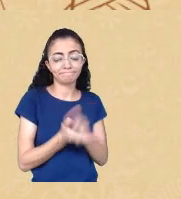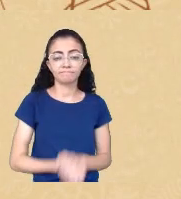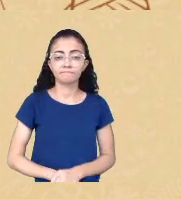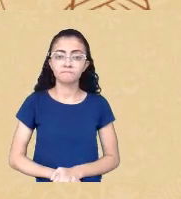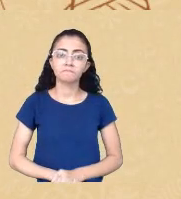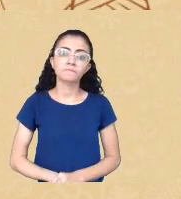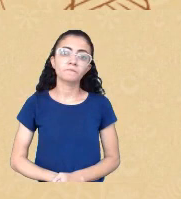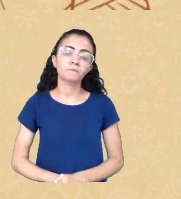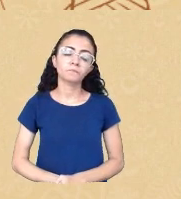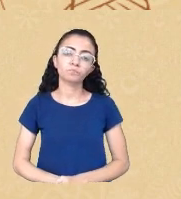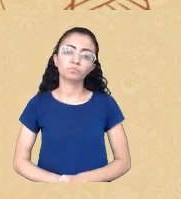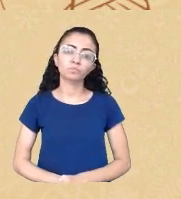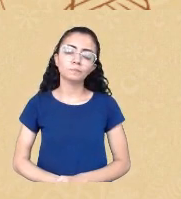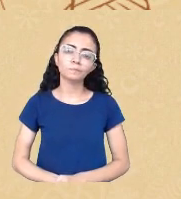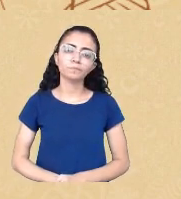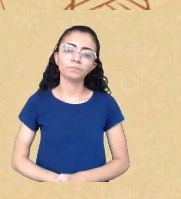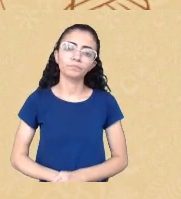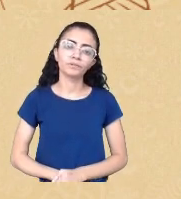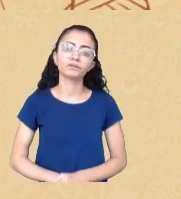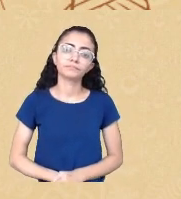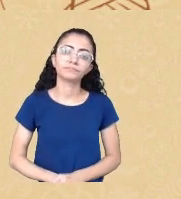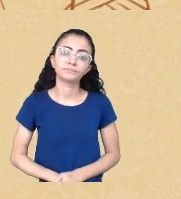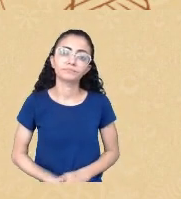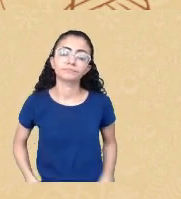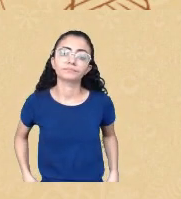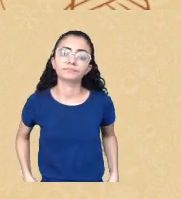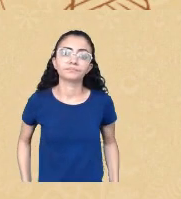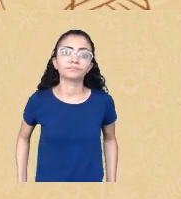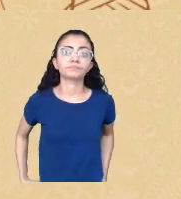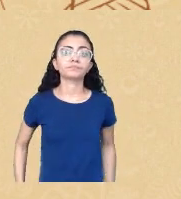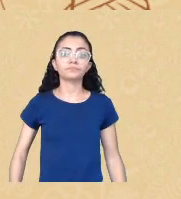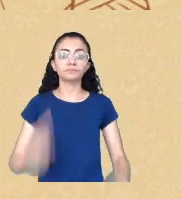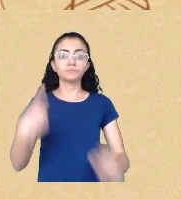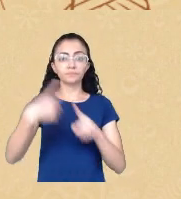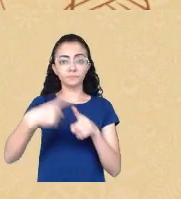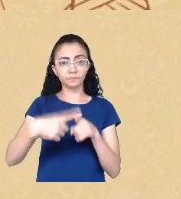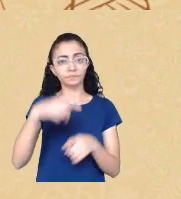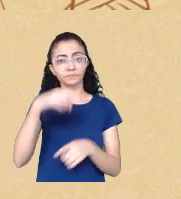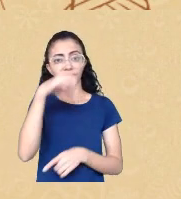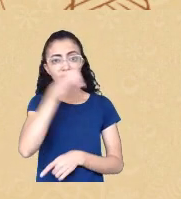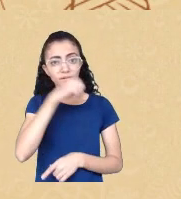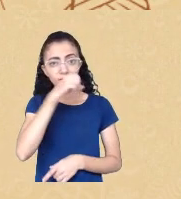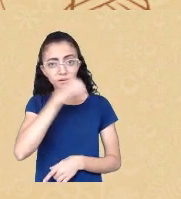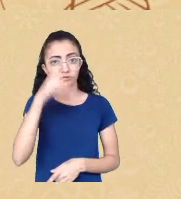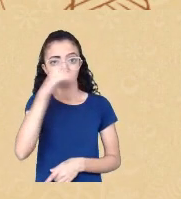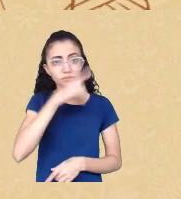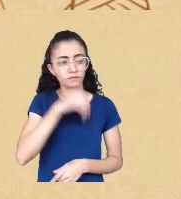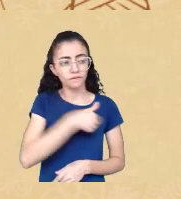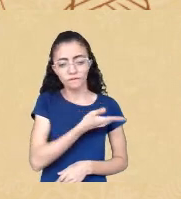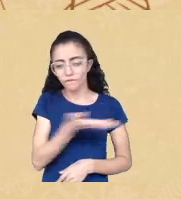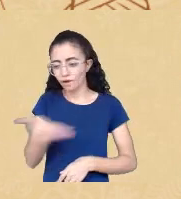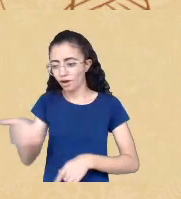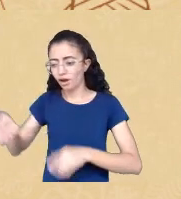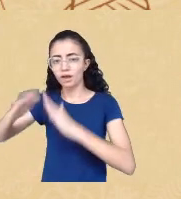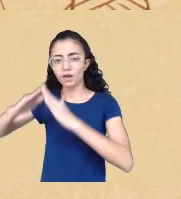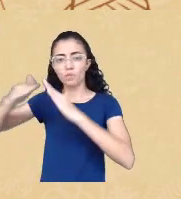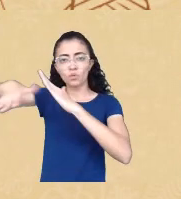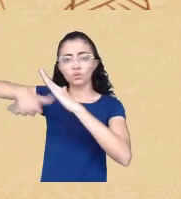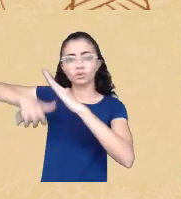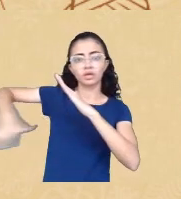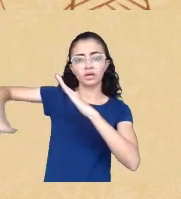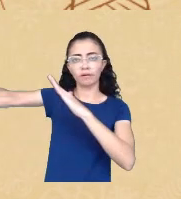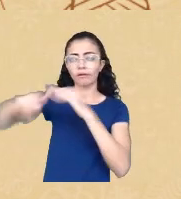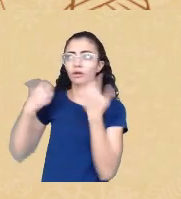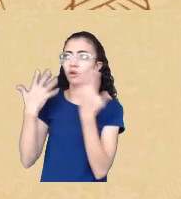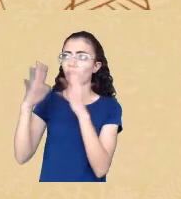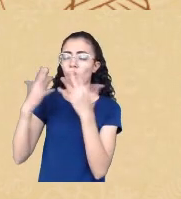porque ao final de semana você está dentro do terreiro louvando seus orixás louvando